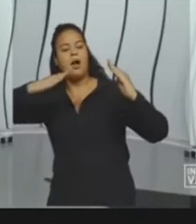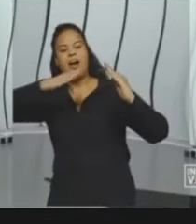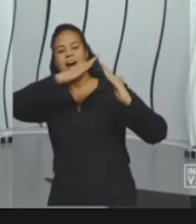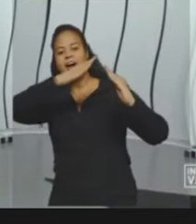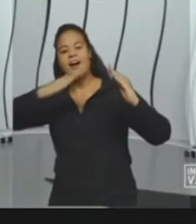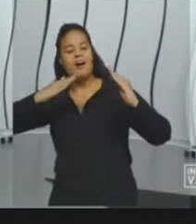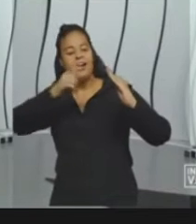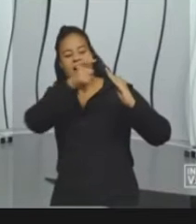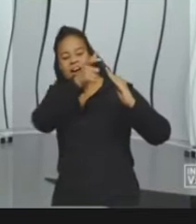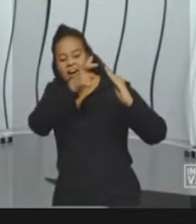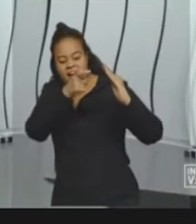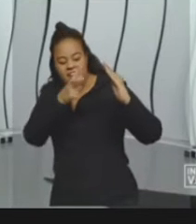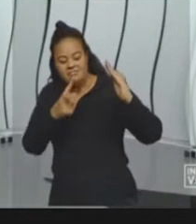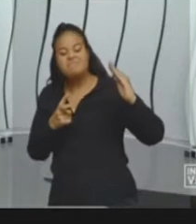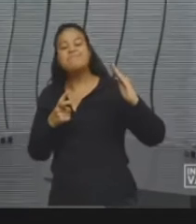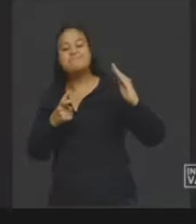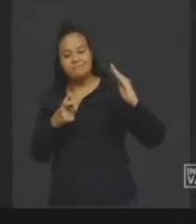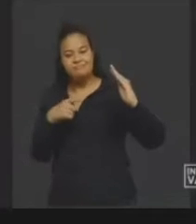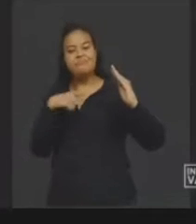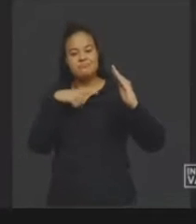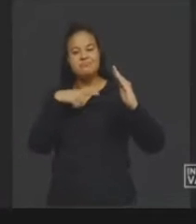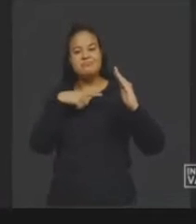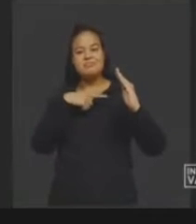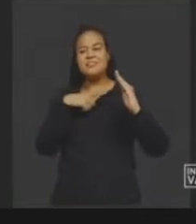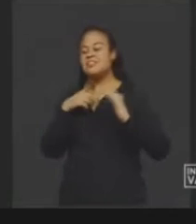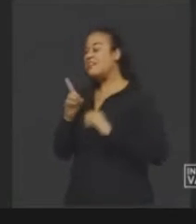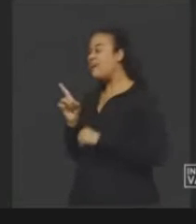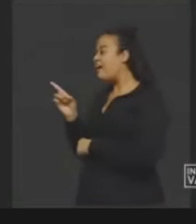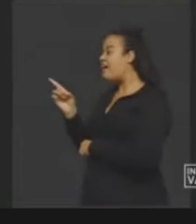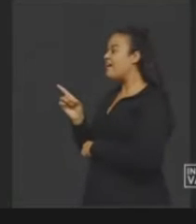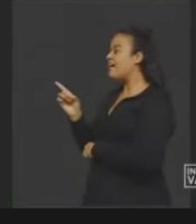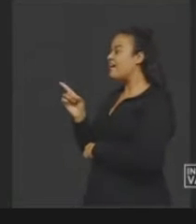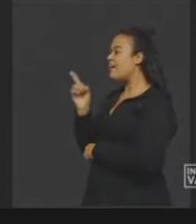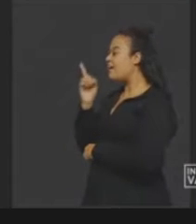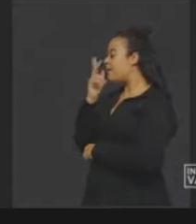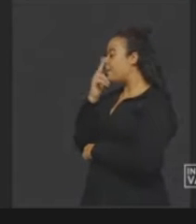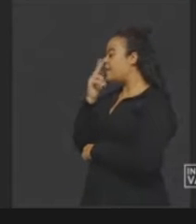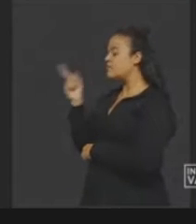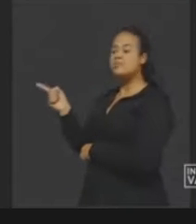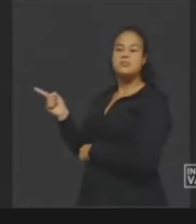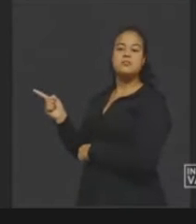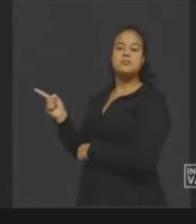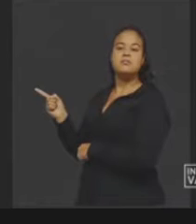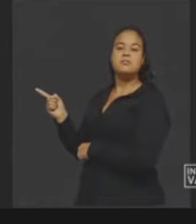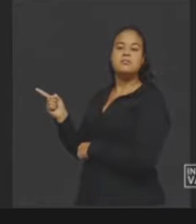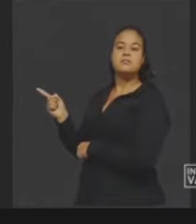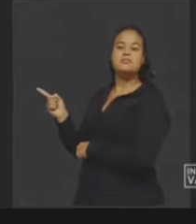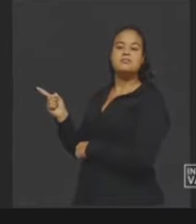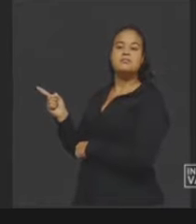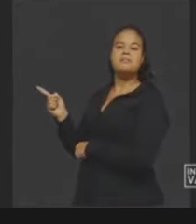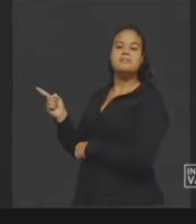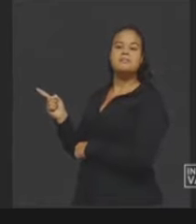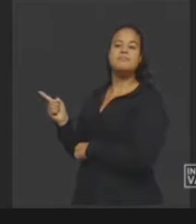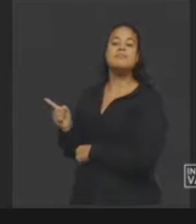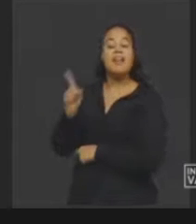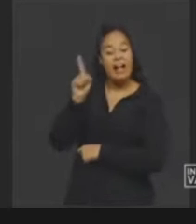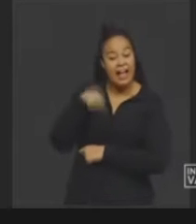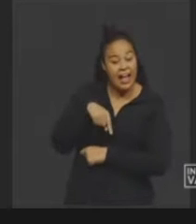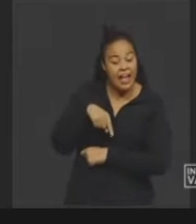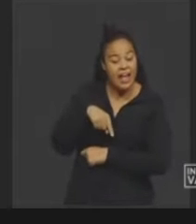figura nós temos um exemplo aqui de uma grande placa fotovoltaica e essas placas são capazes de